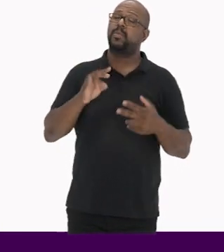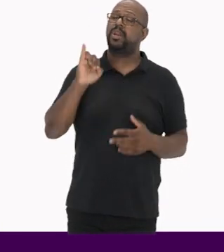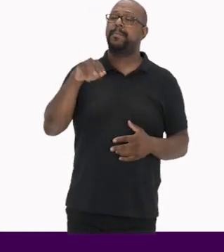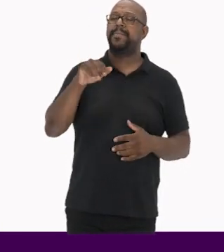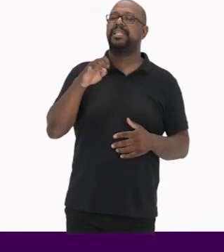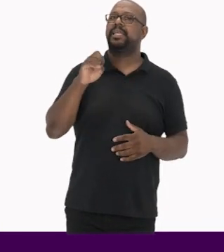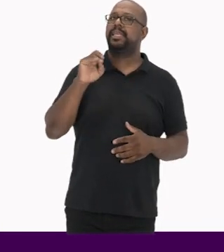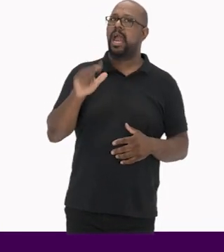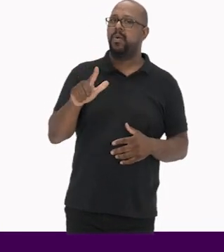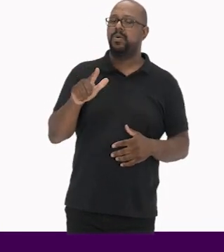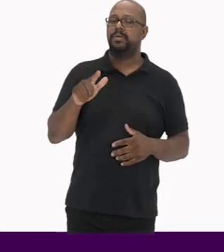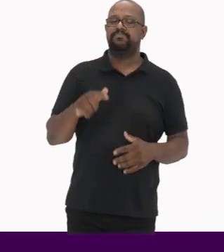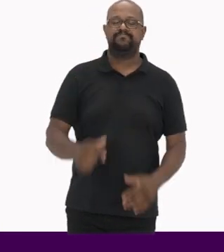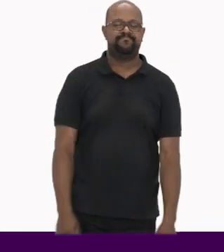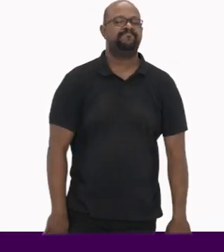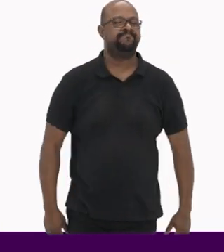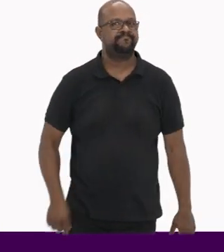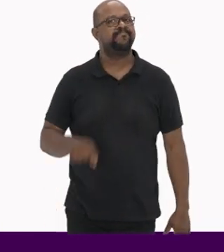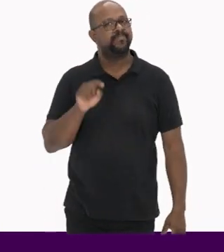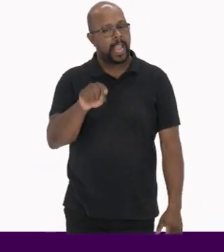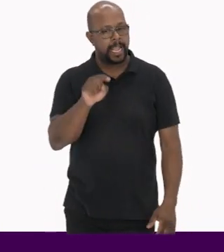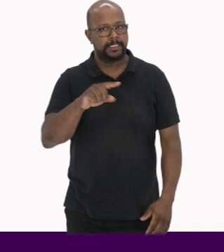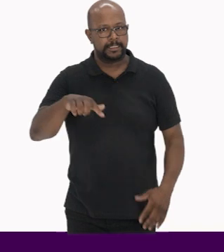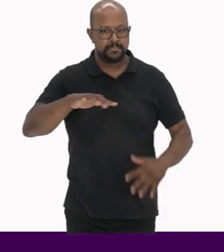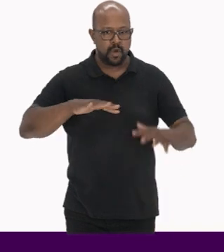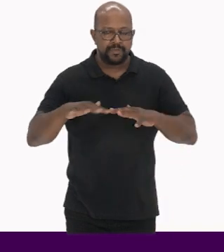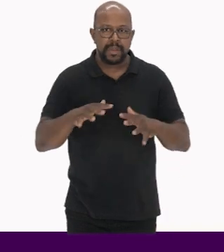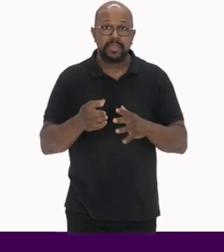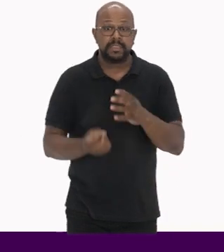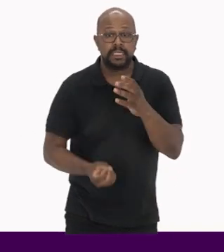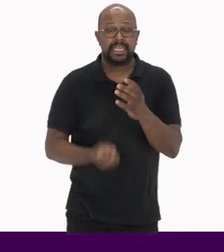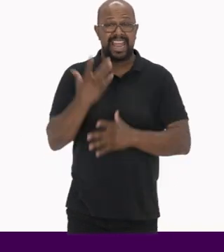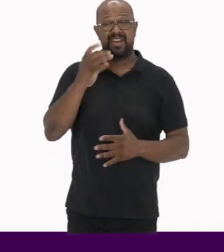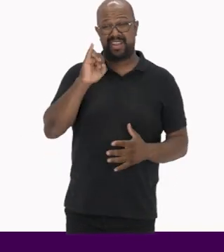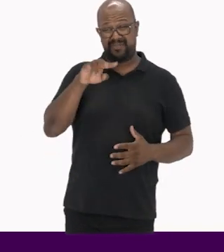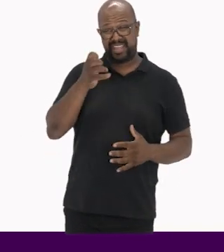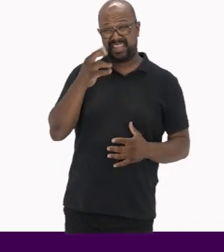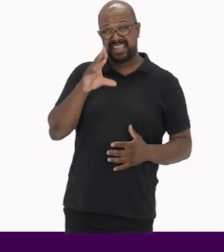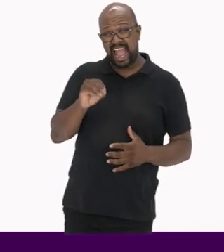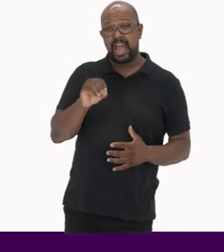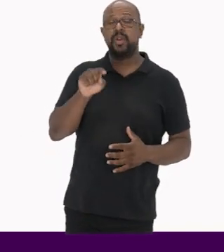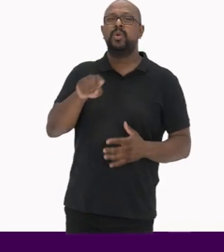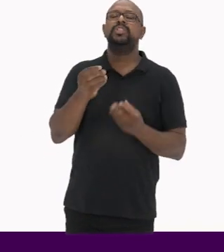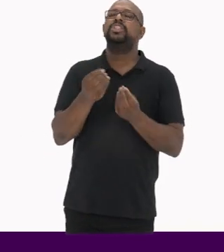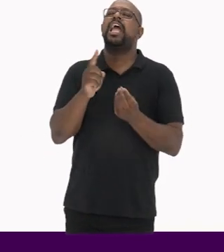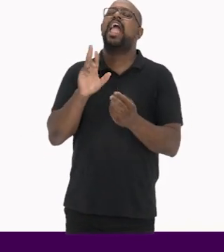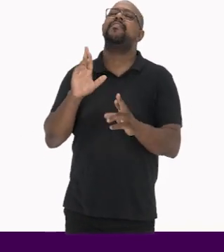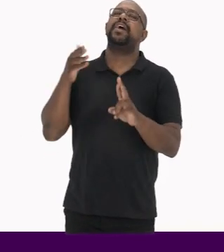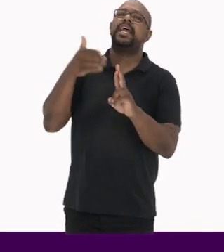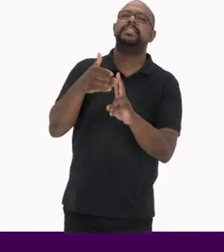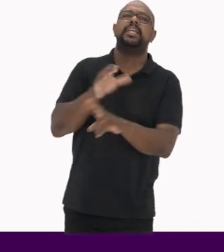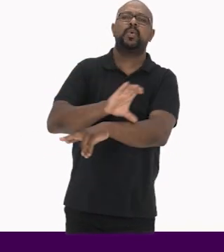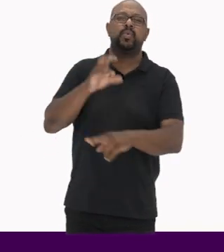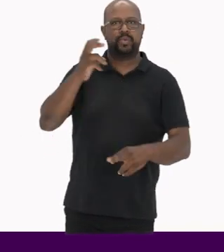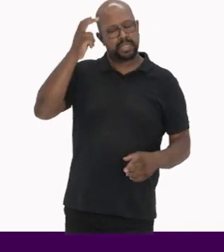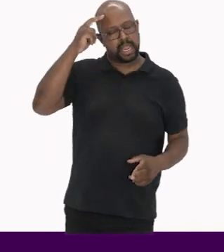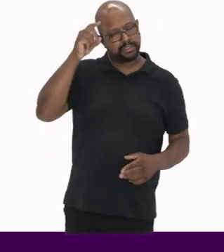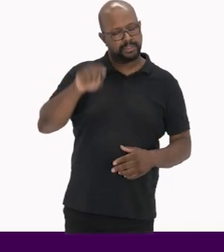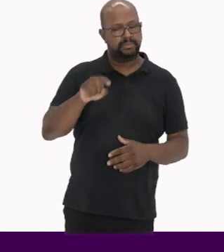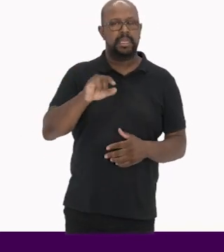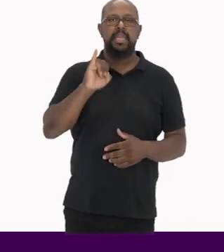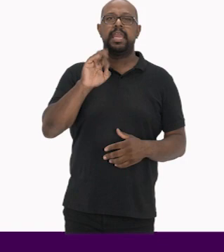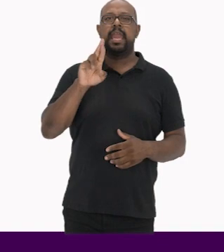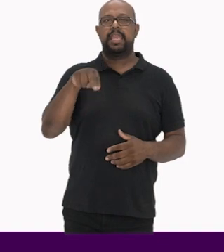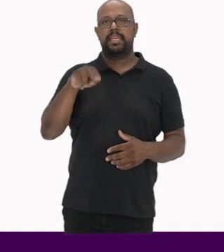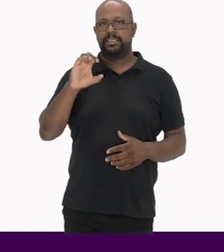No bojo desse movimento, foi criado o Inventário Nacional de Referências Culturais Chamado INRC